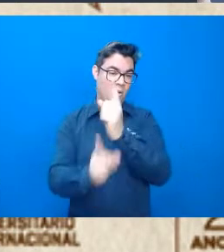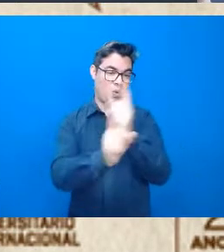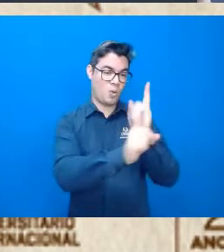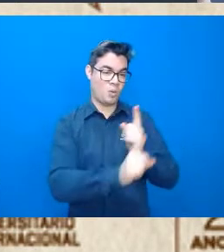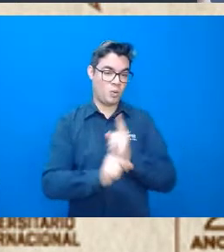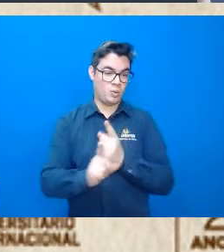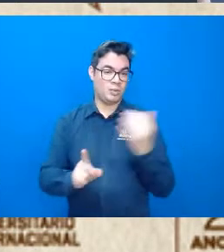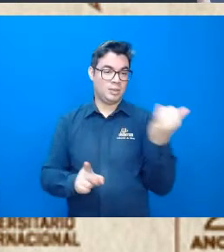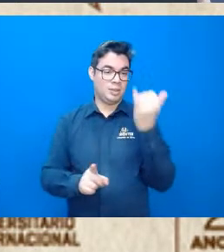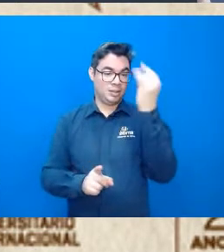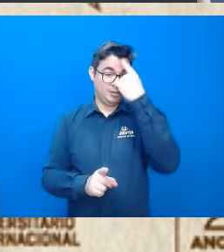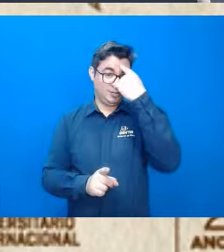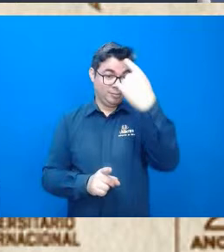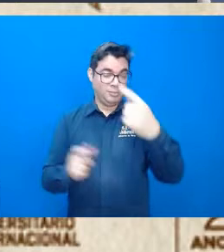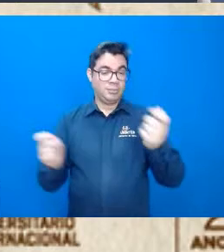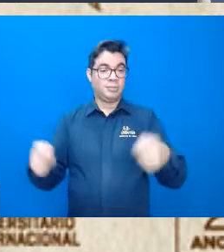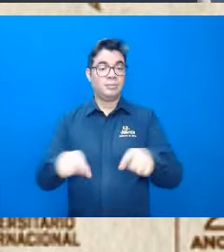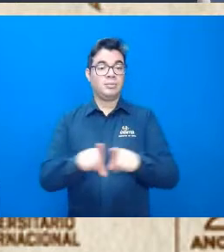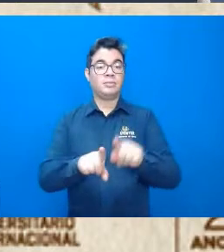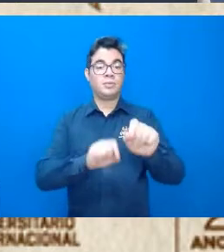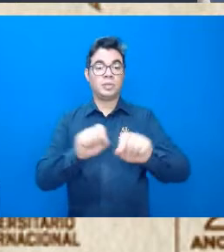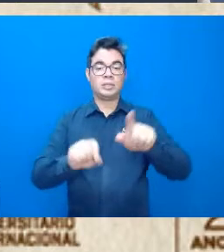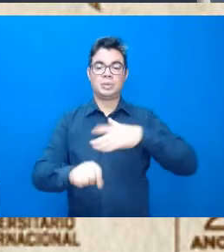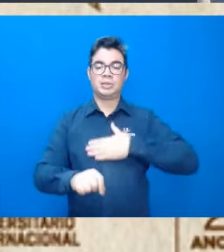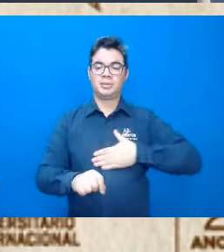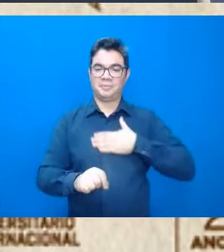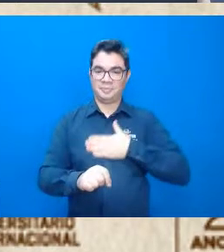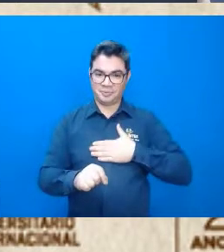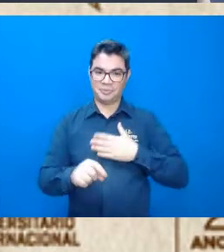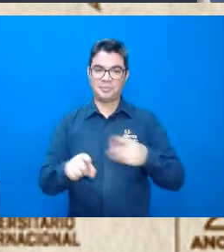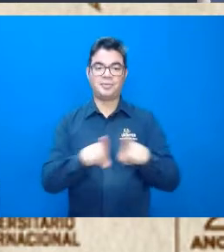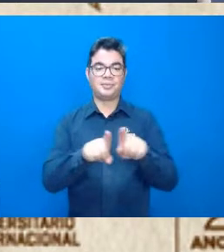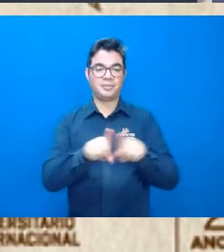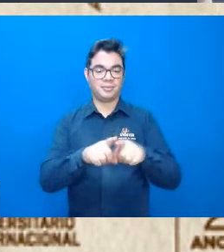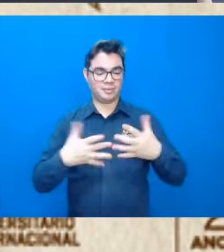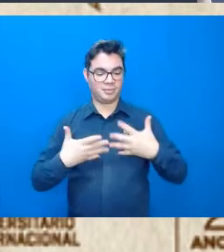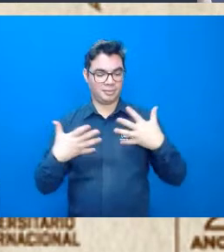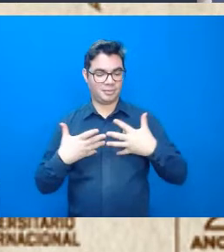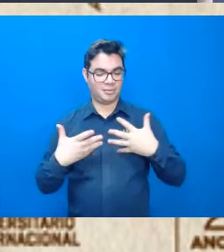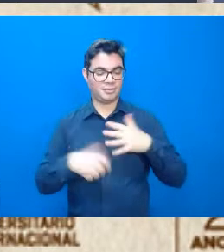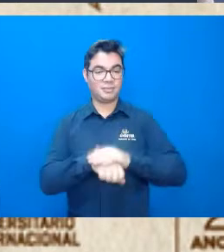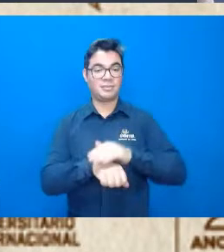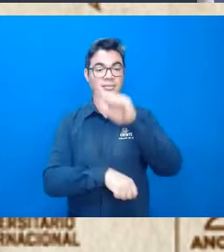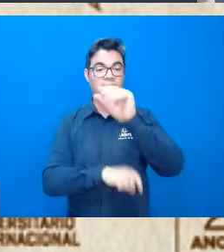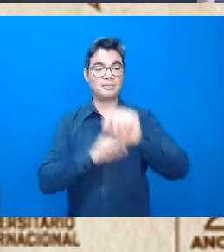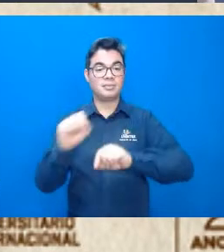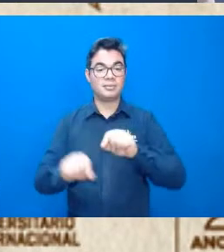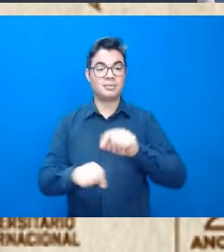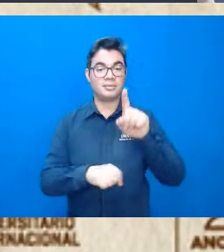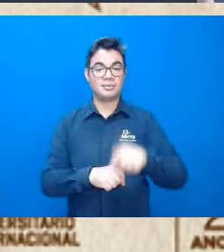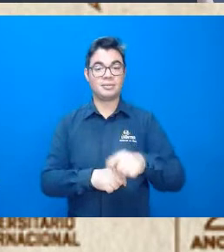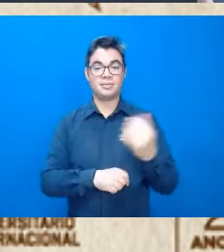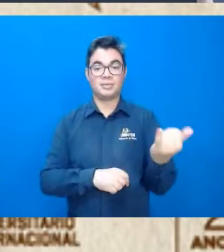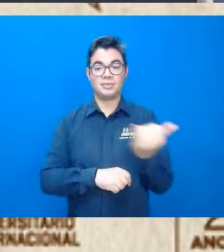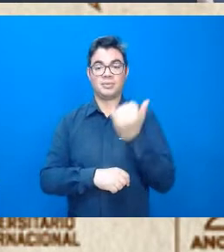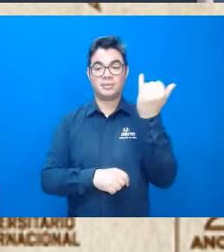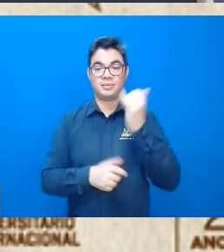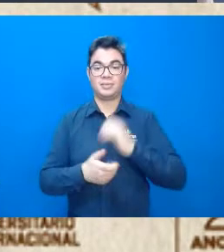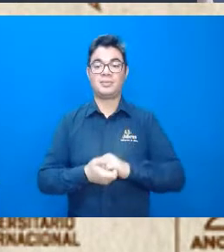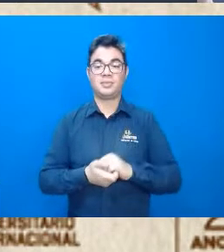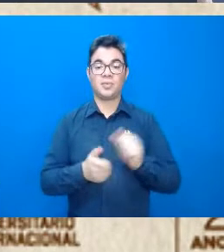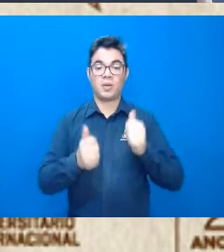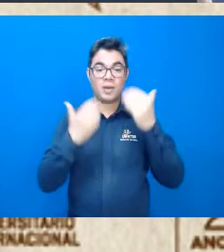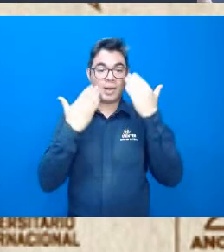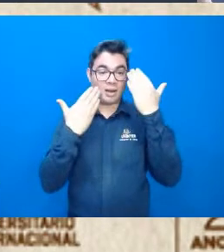importantes das suas ideias é um grande prazer e é uma diversão muito bacana mesmo. Então, agradeço